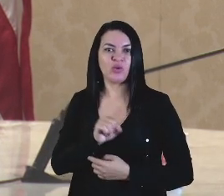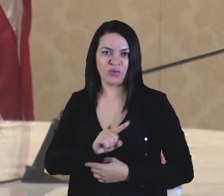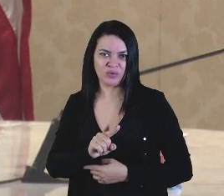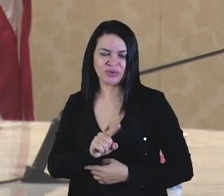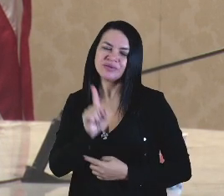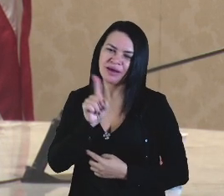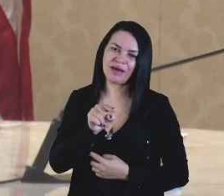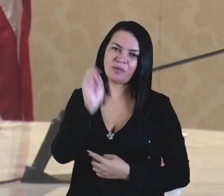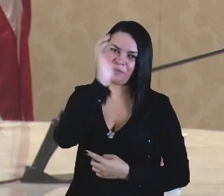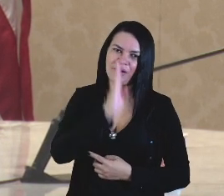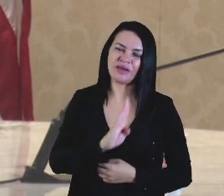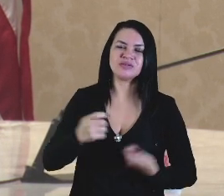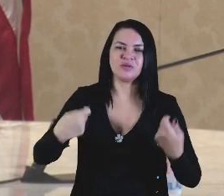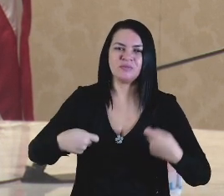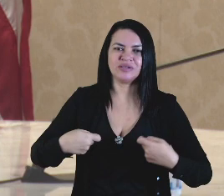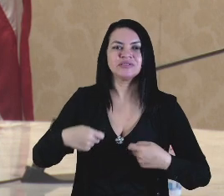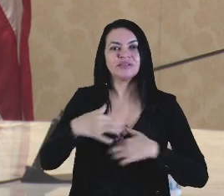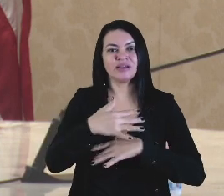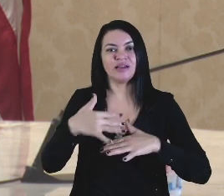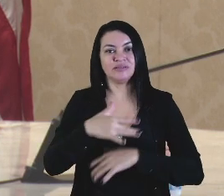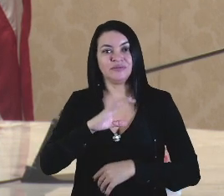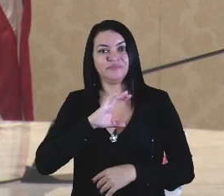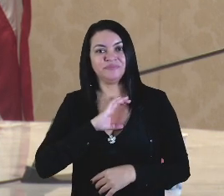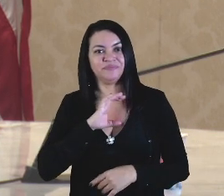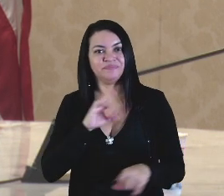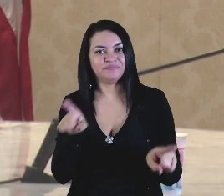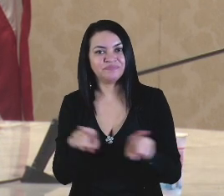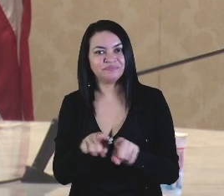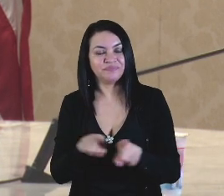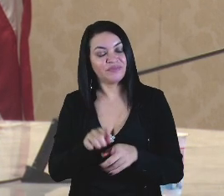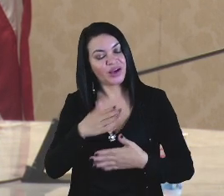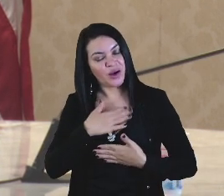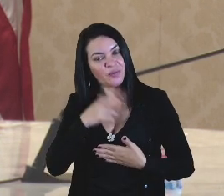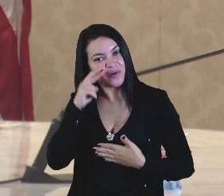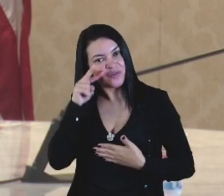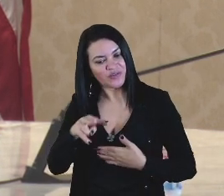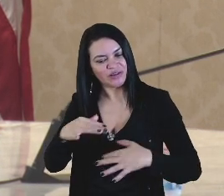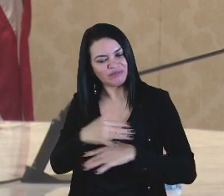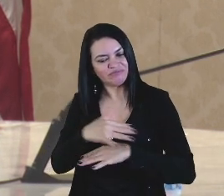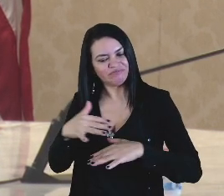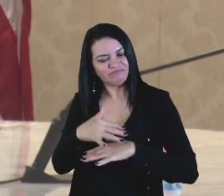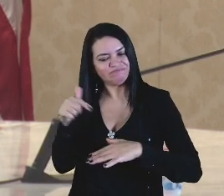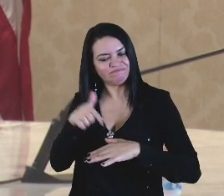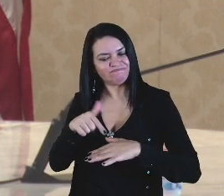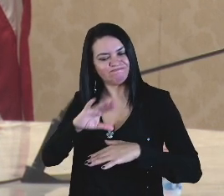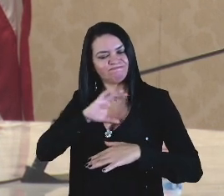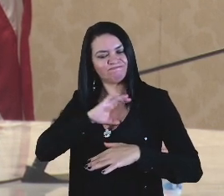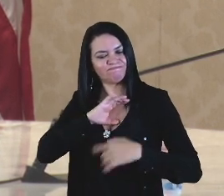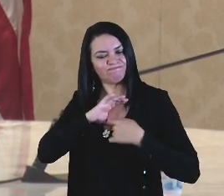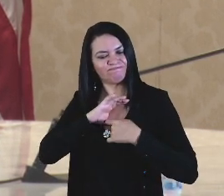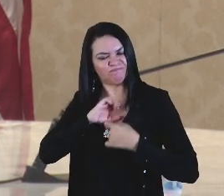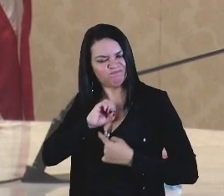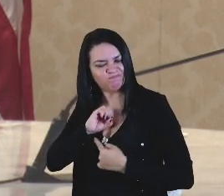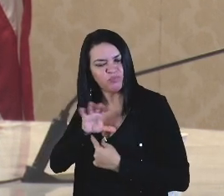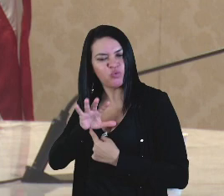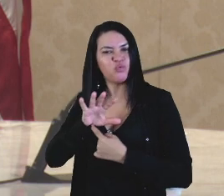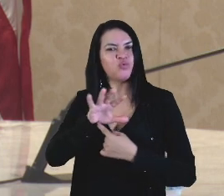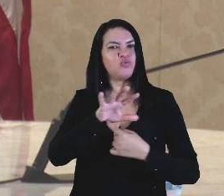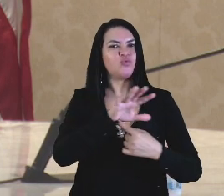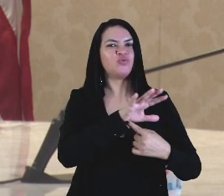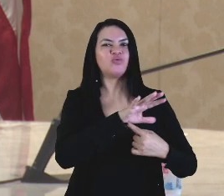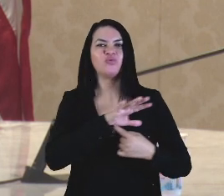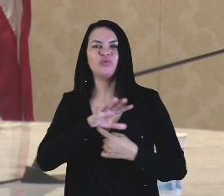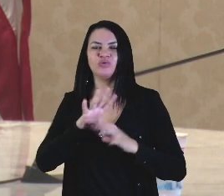É isso que o Brasil precisa e a cidade de Caxias é, a meu ver, um desses faróis, para que nós possamos iluminar a